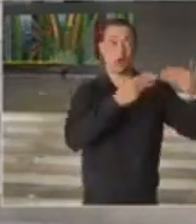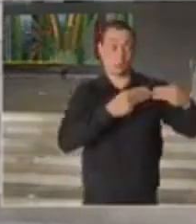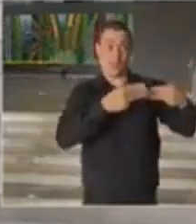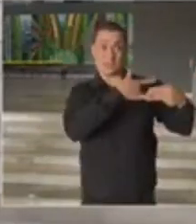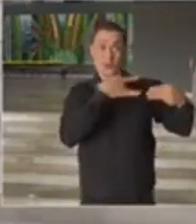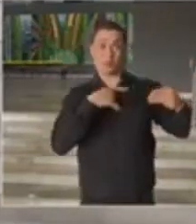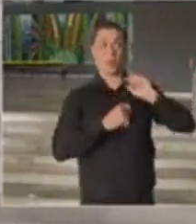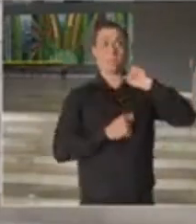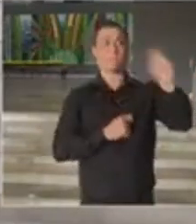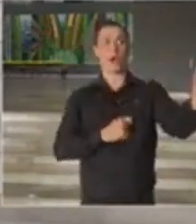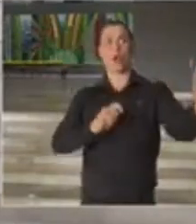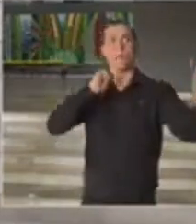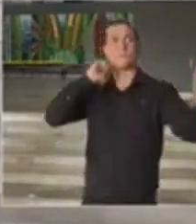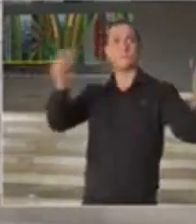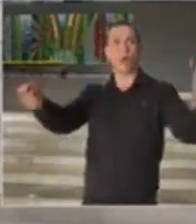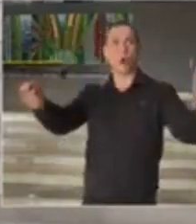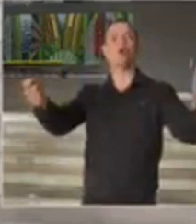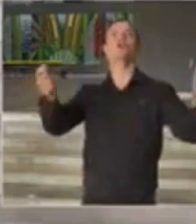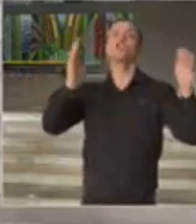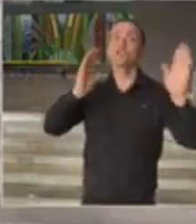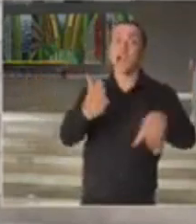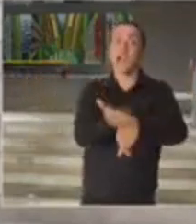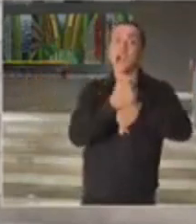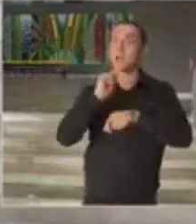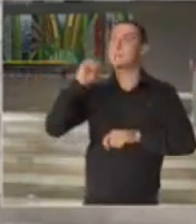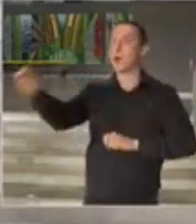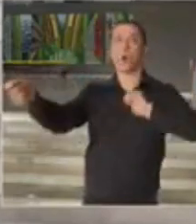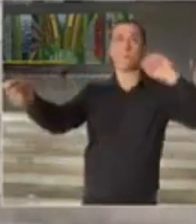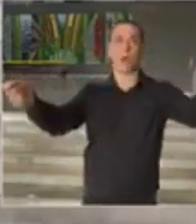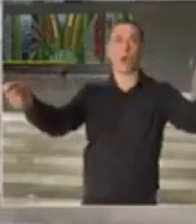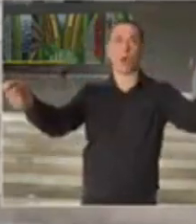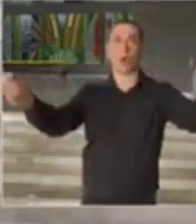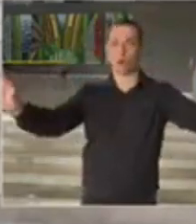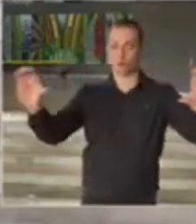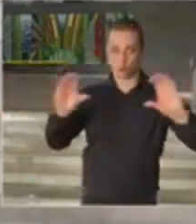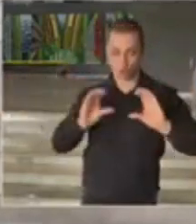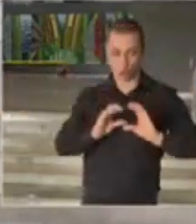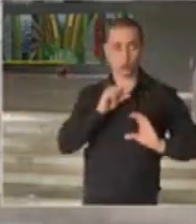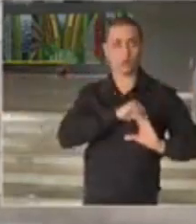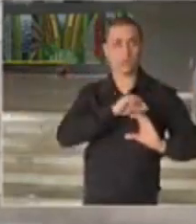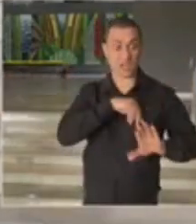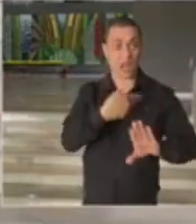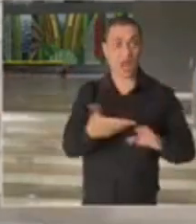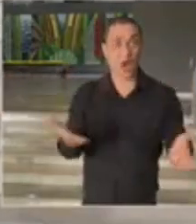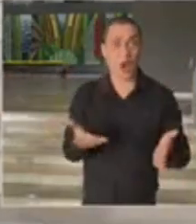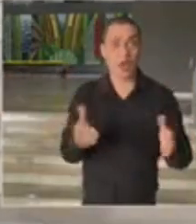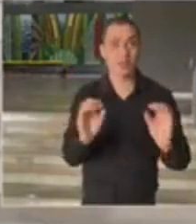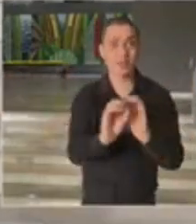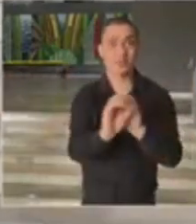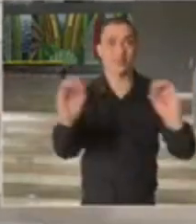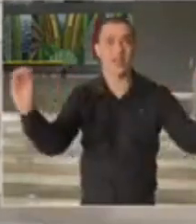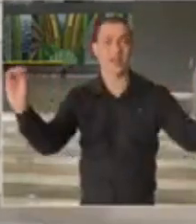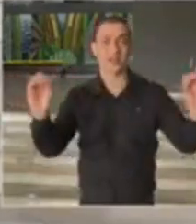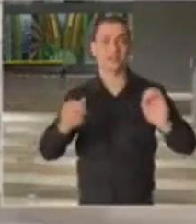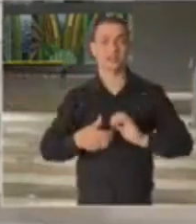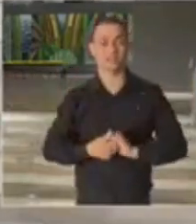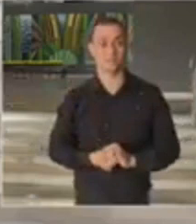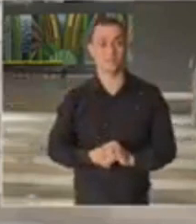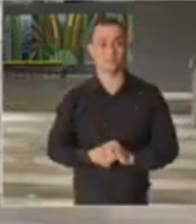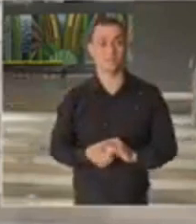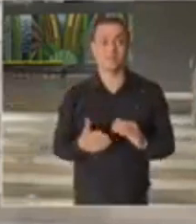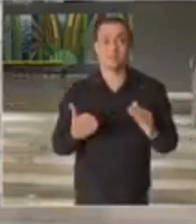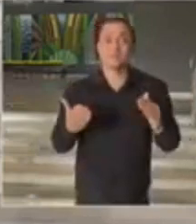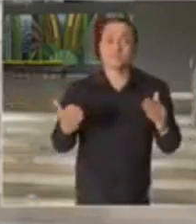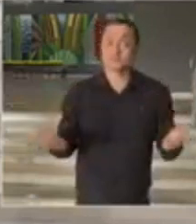E até esse momento não recebeu uma única dose de vacinas desses dois contratos. Então